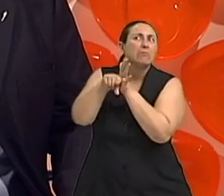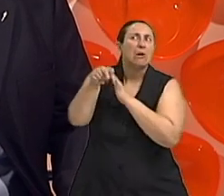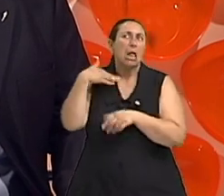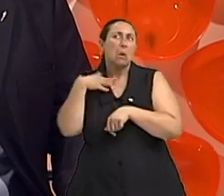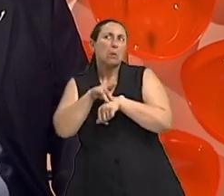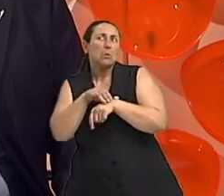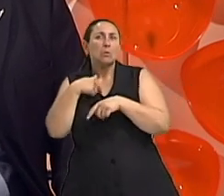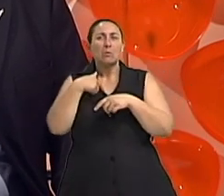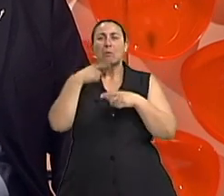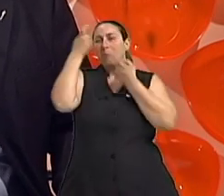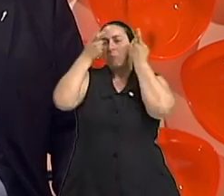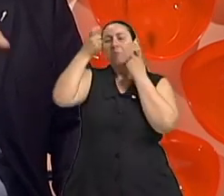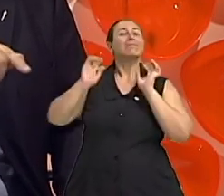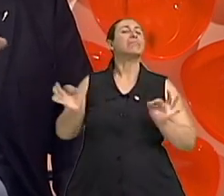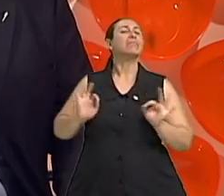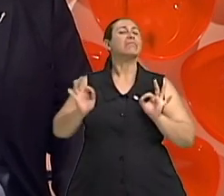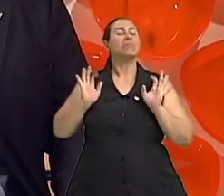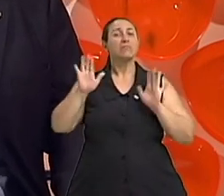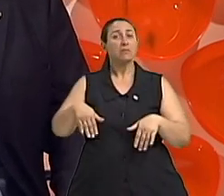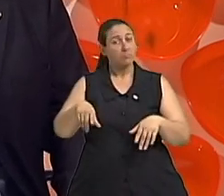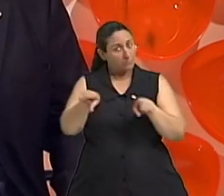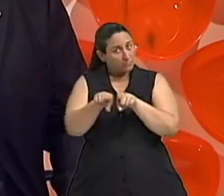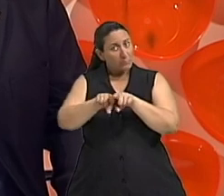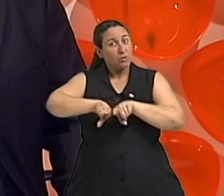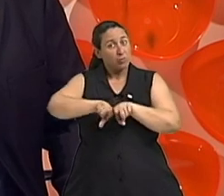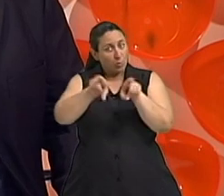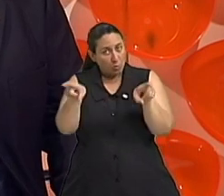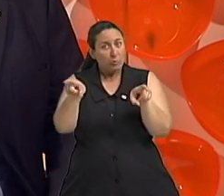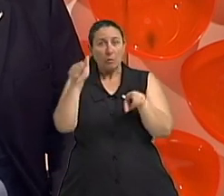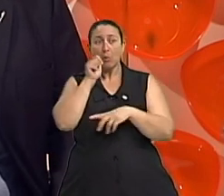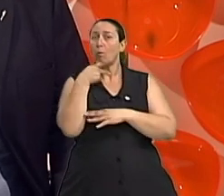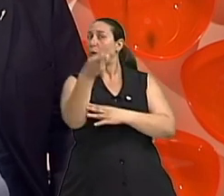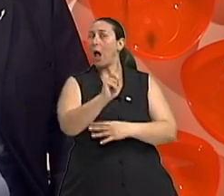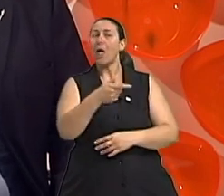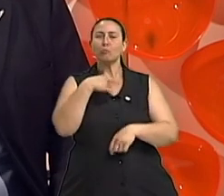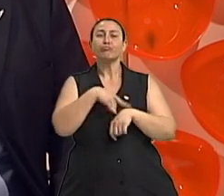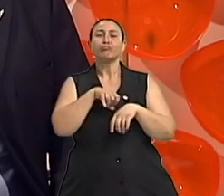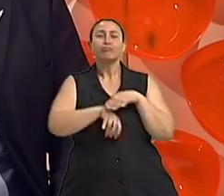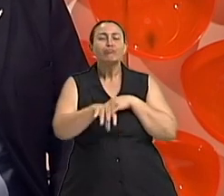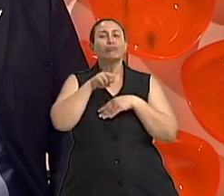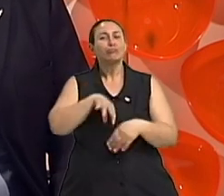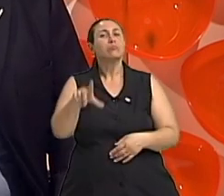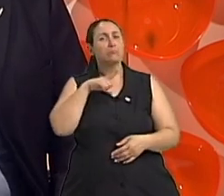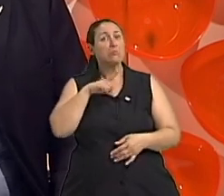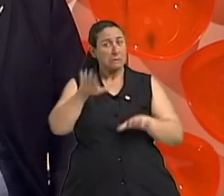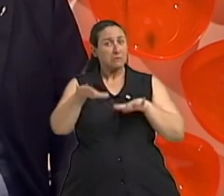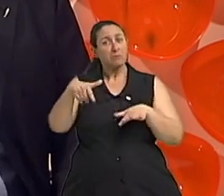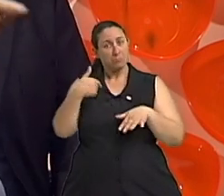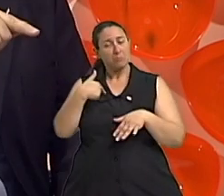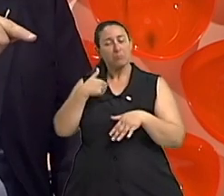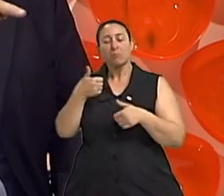às vezes para o próprio ginecologista a mulher não menciona eu quando atendo eu